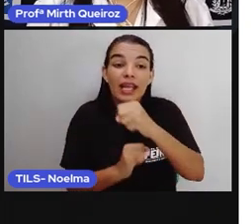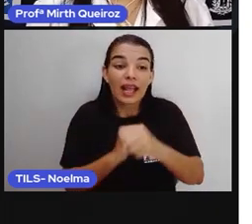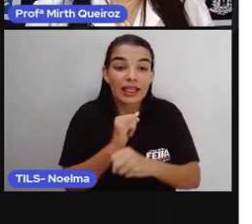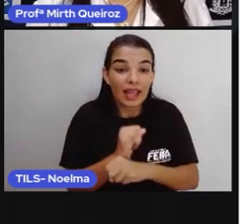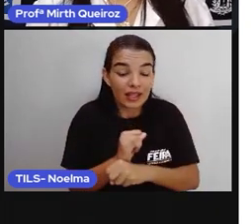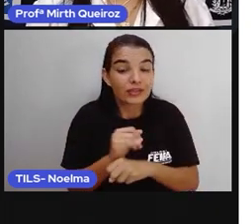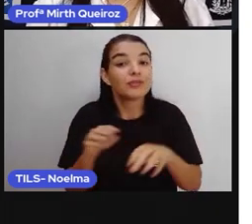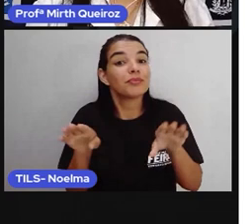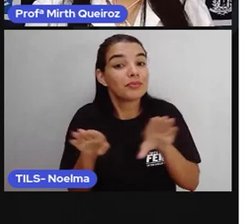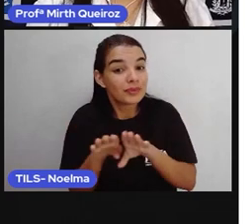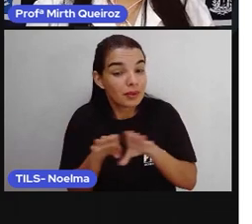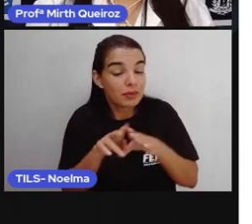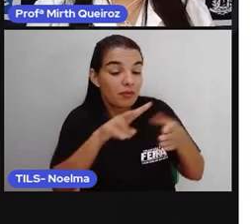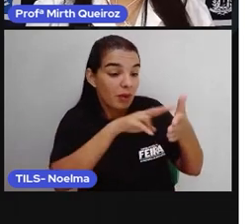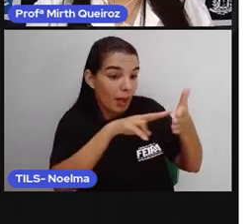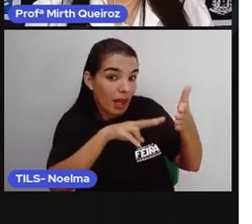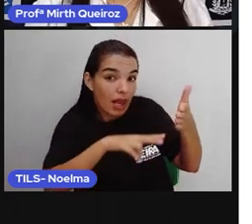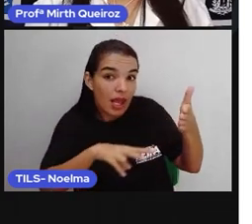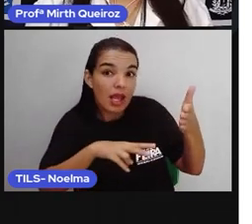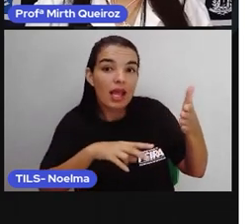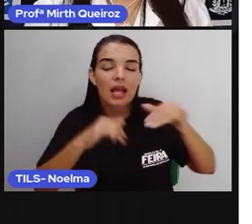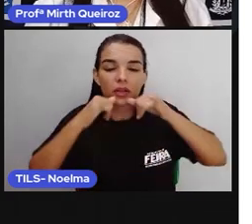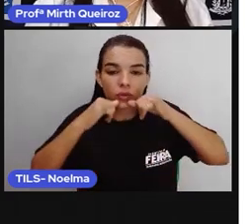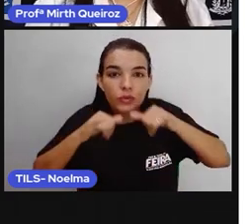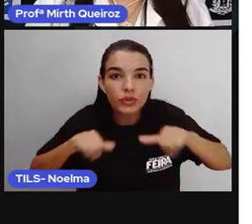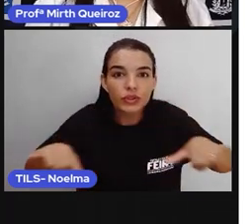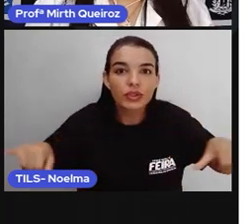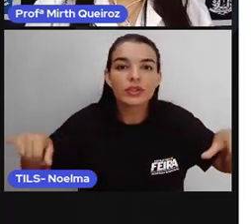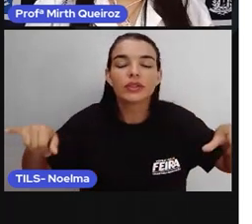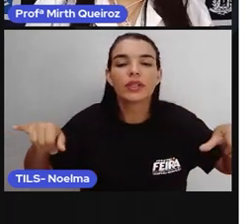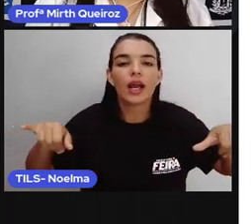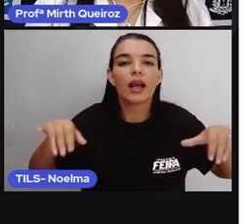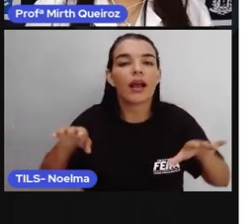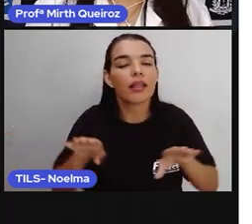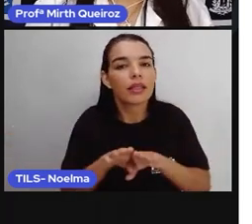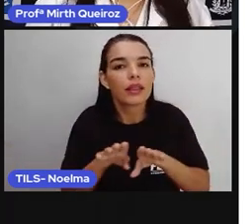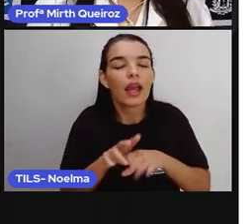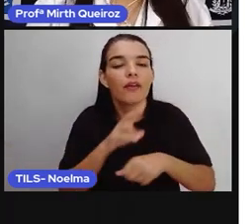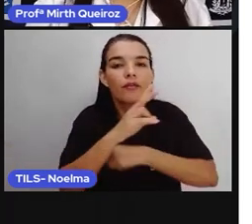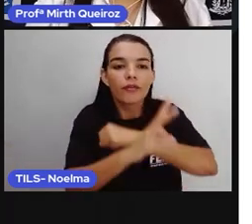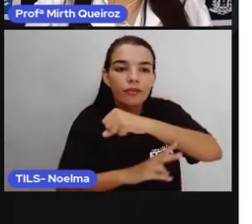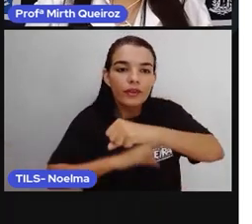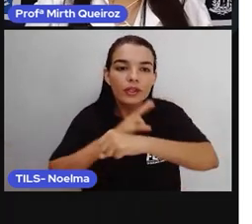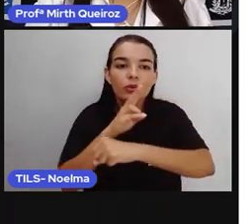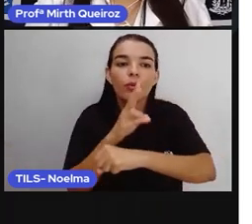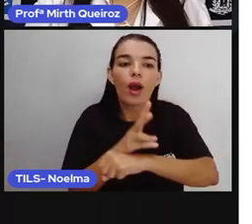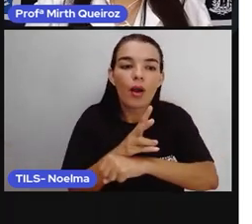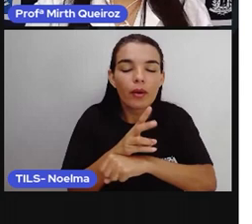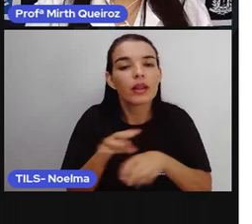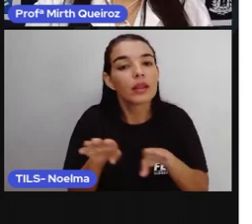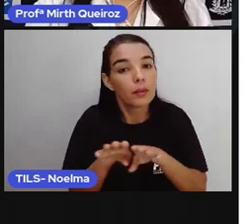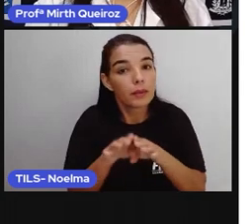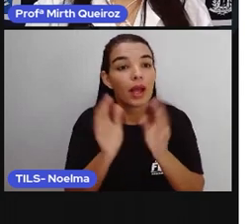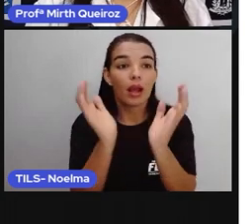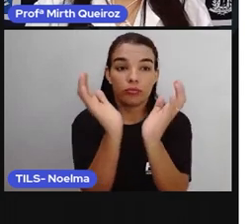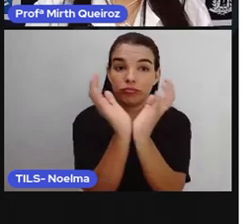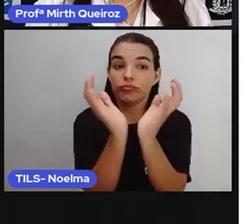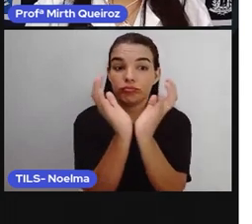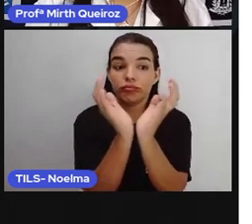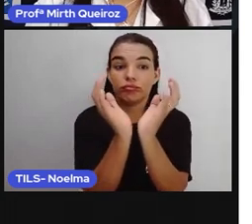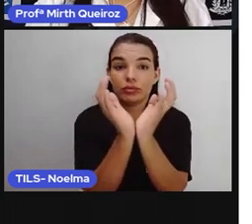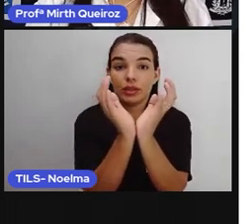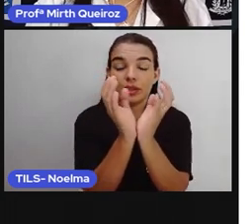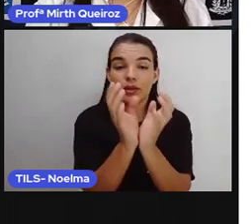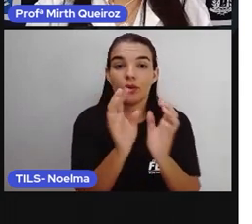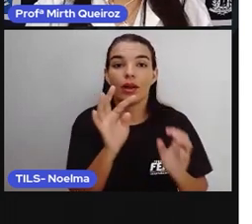lêem de forma virtual, é um tipo de gênero textual. Então,